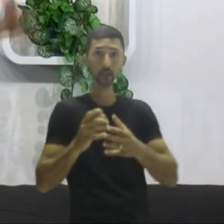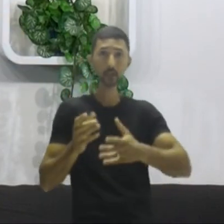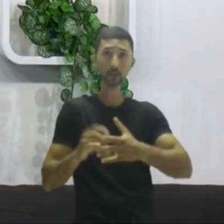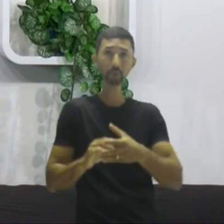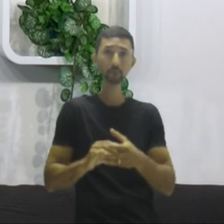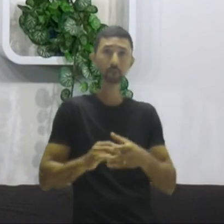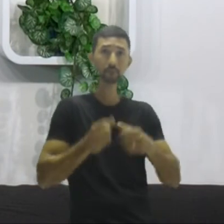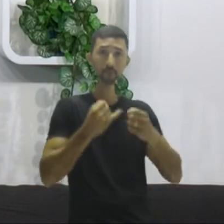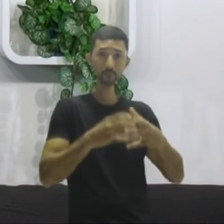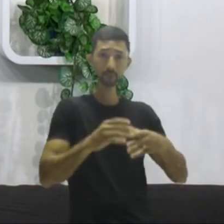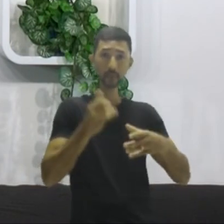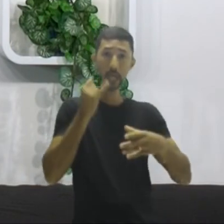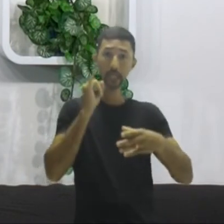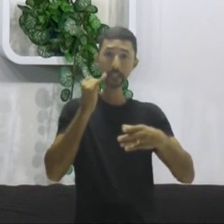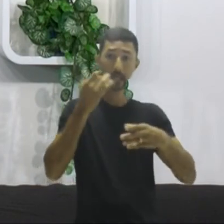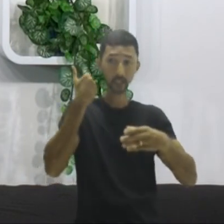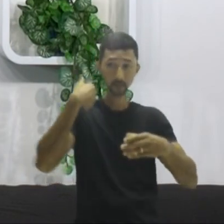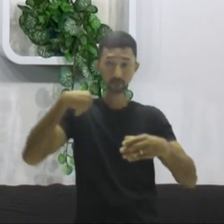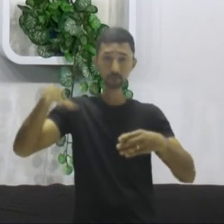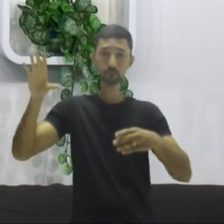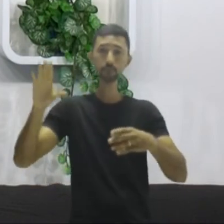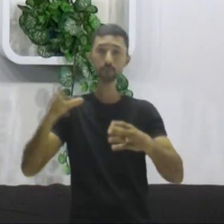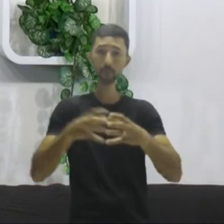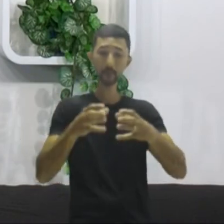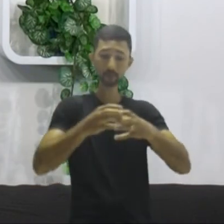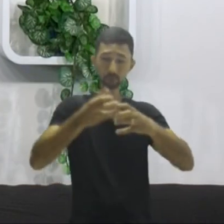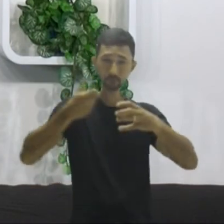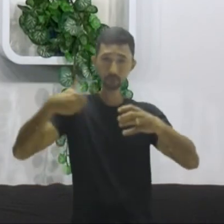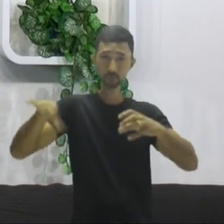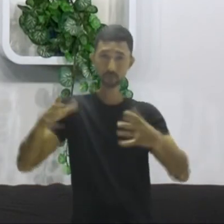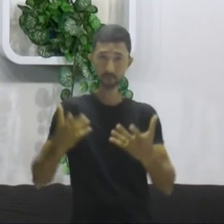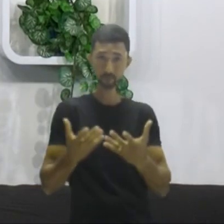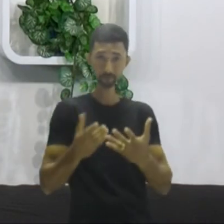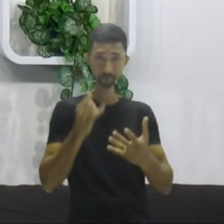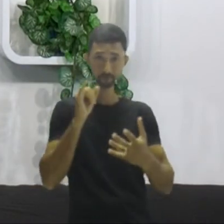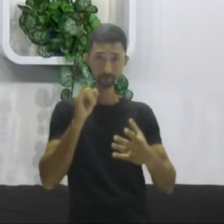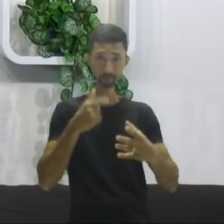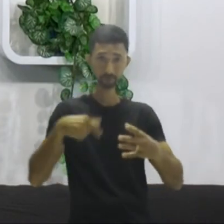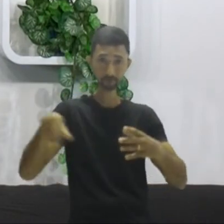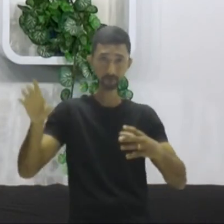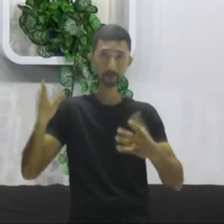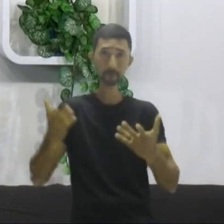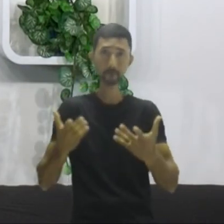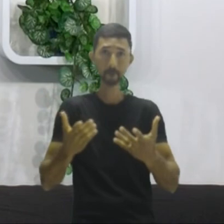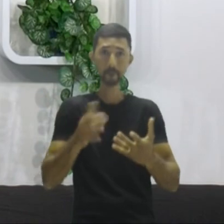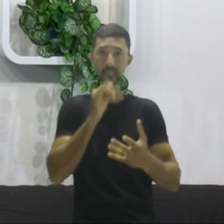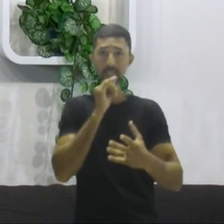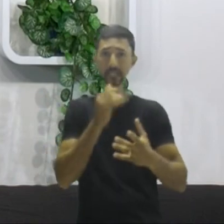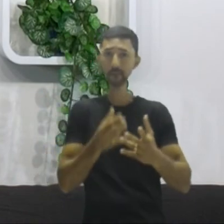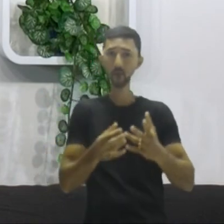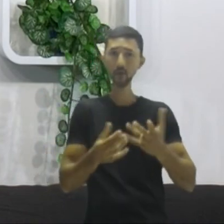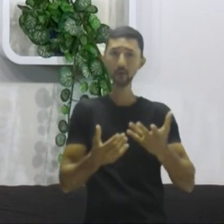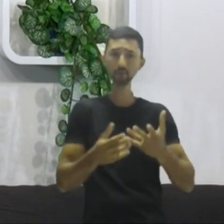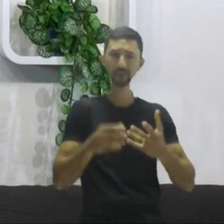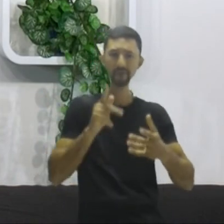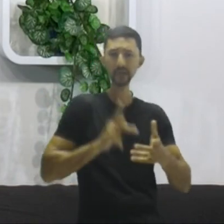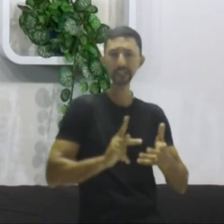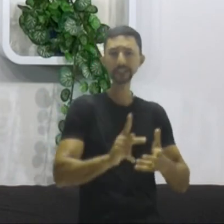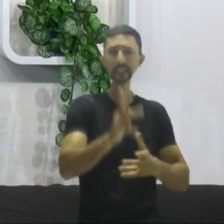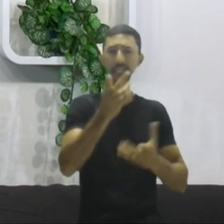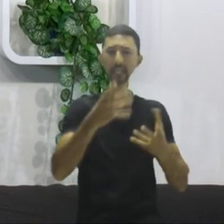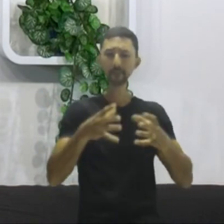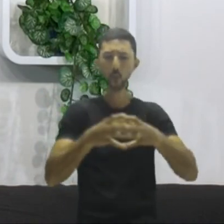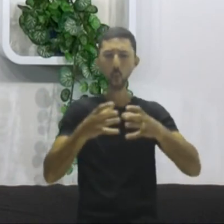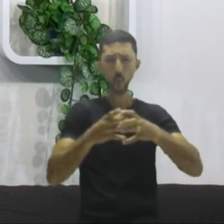da saída da Itália da União Europeia. Então, gente, nada vai permanecer. Nós